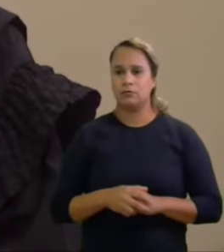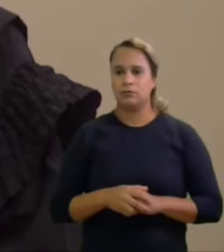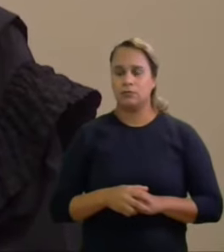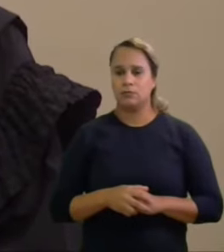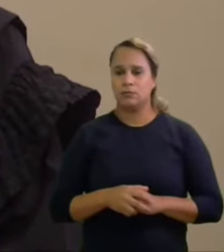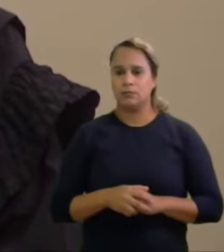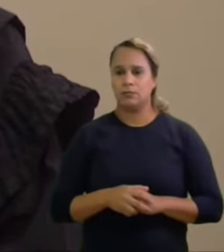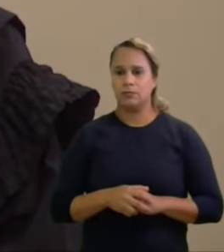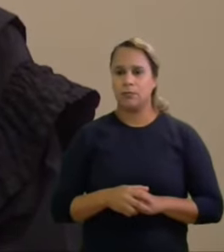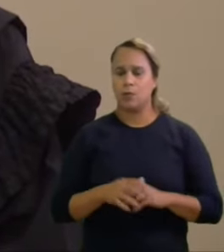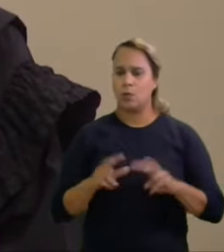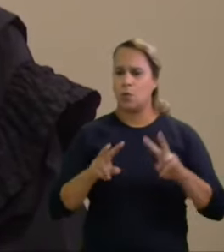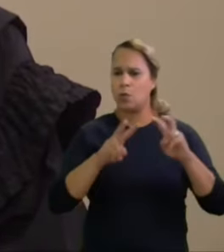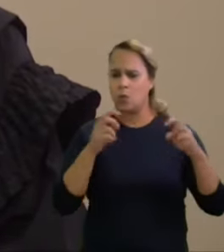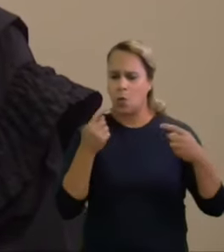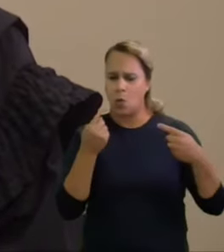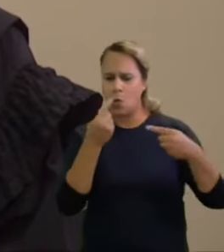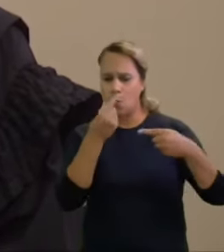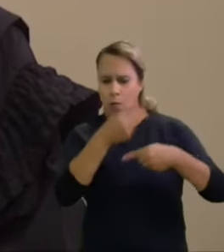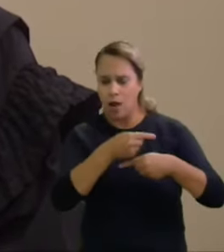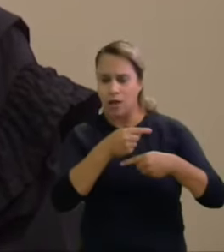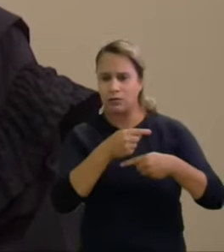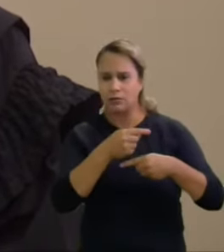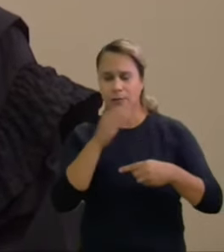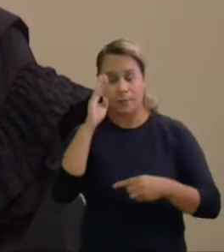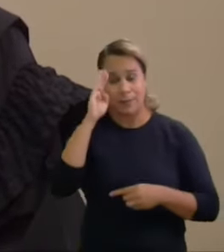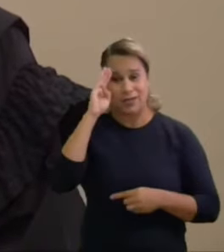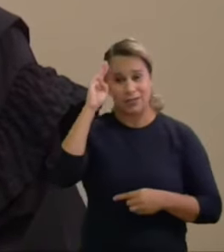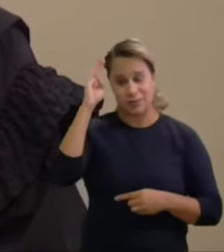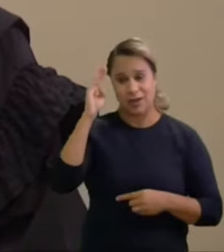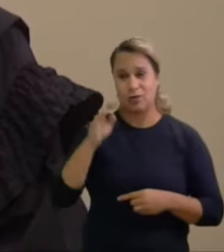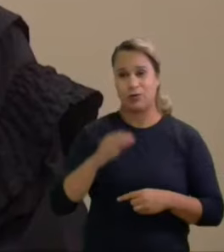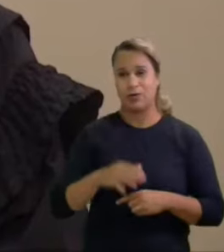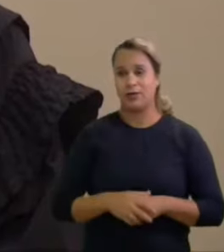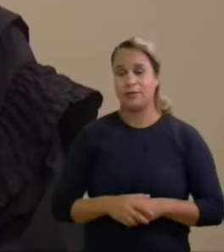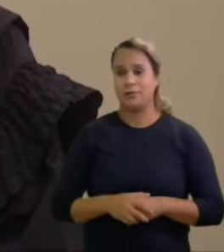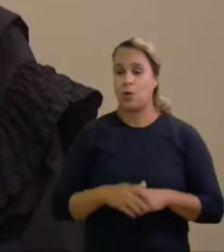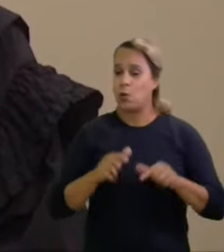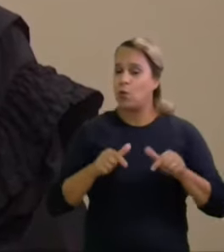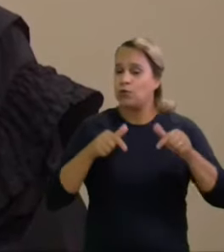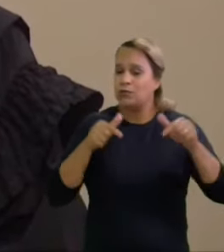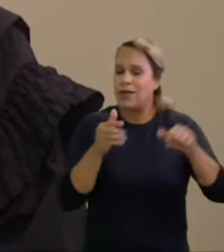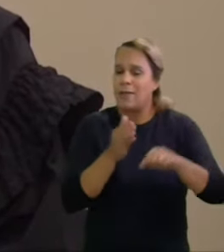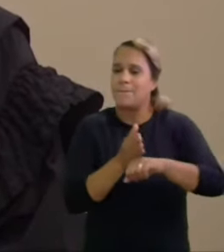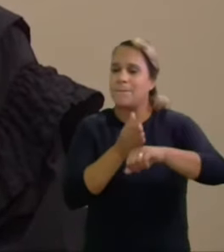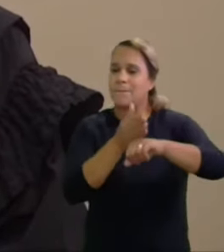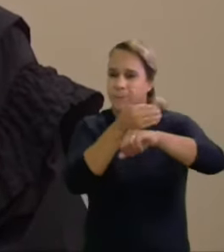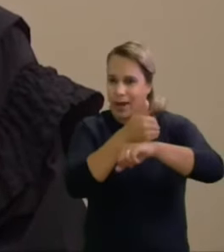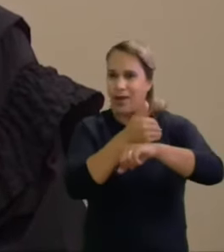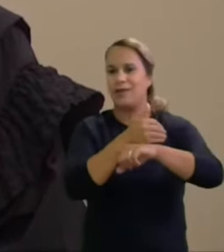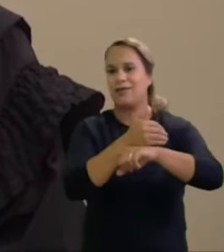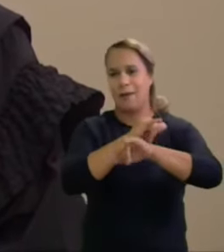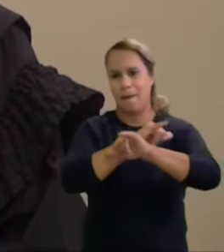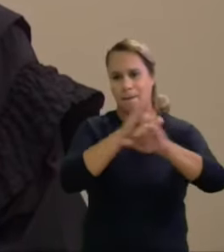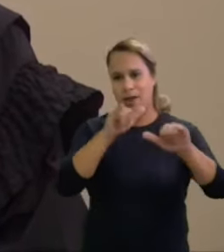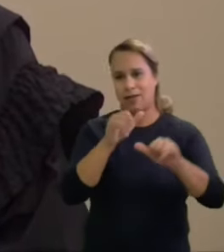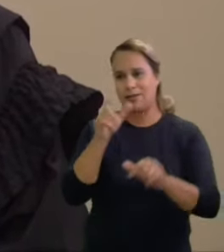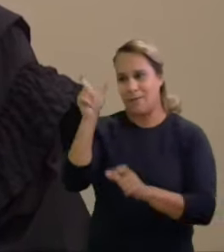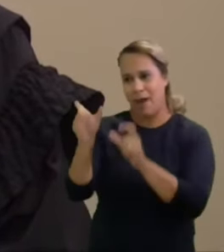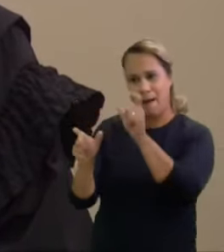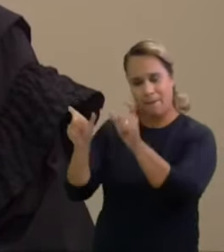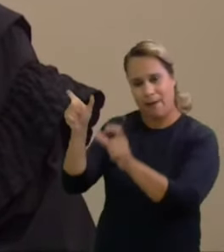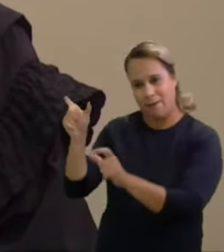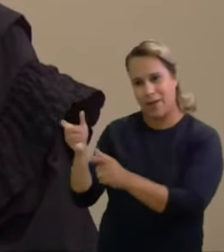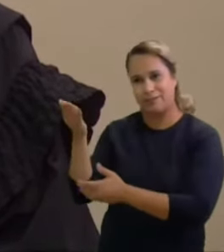destes autos reside nos dispêndios com os atos de pré-campanha política dos investigados que em síntese segundo os